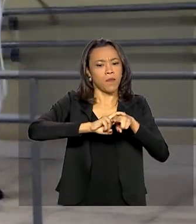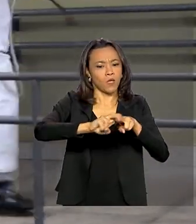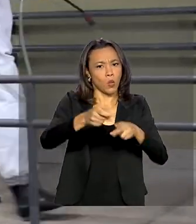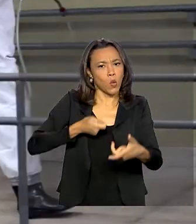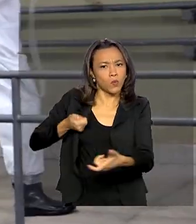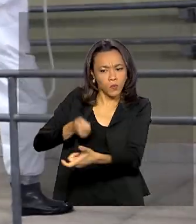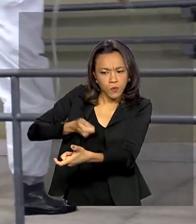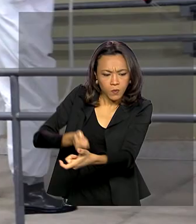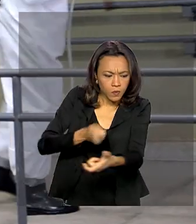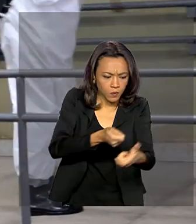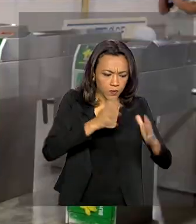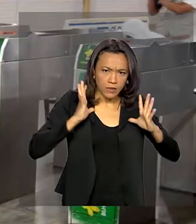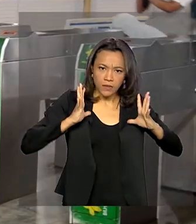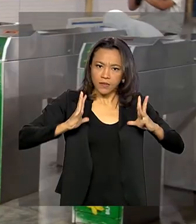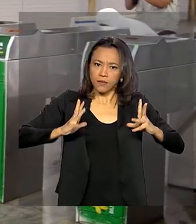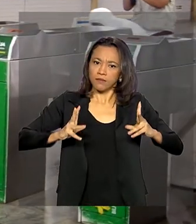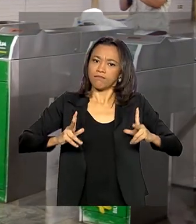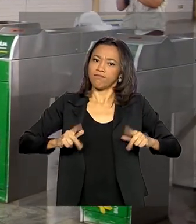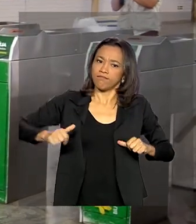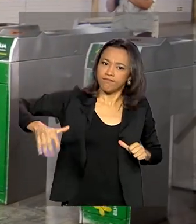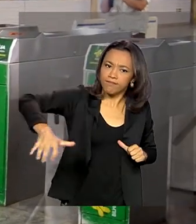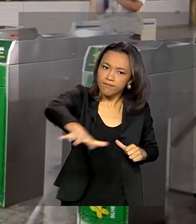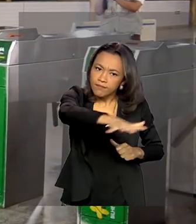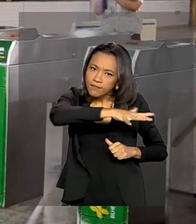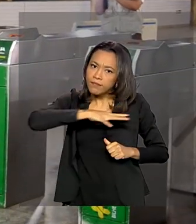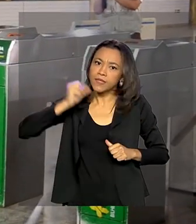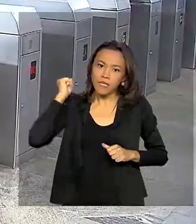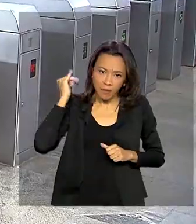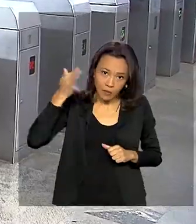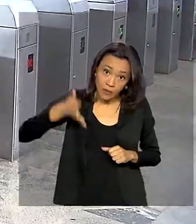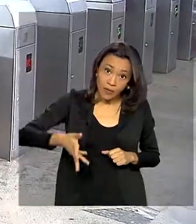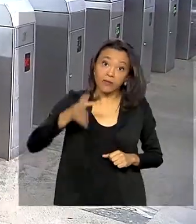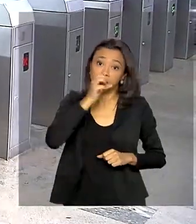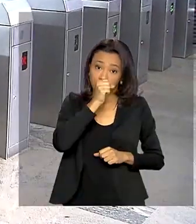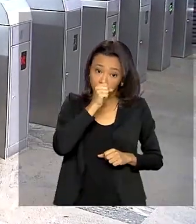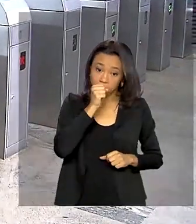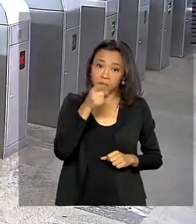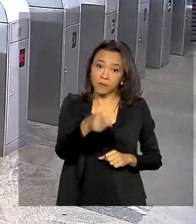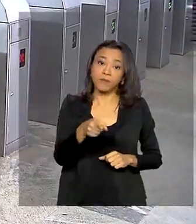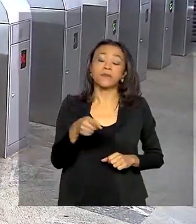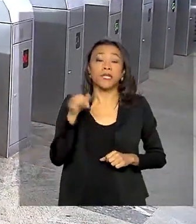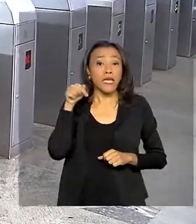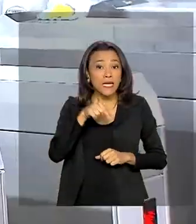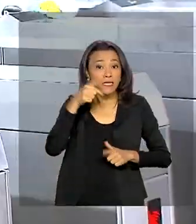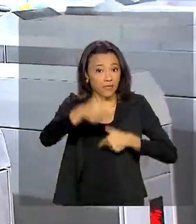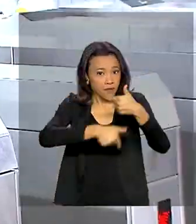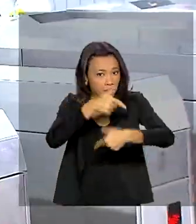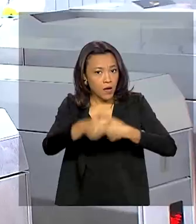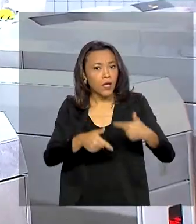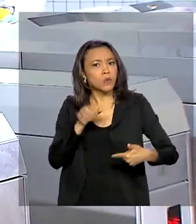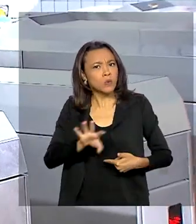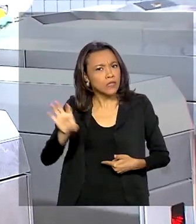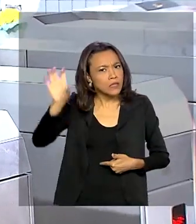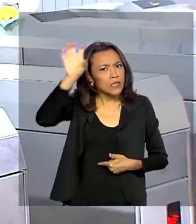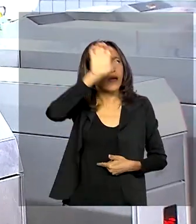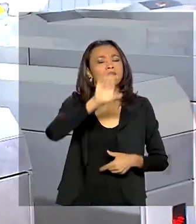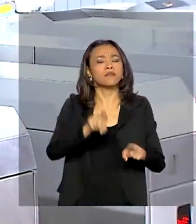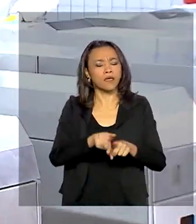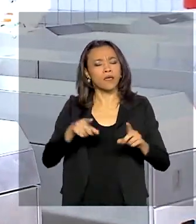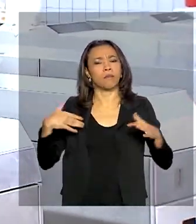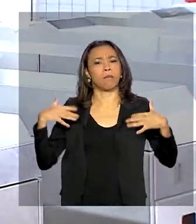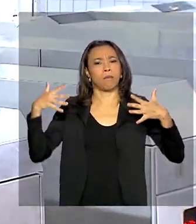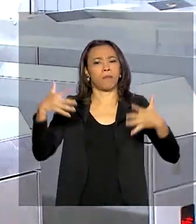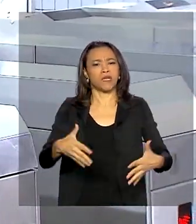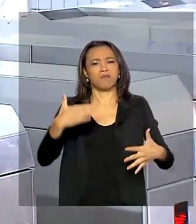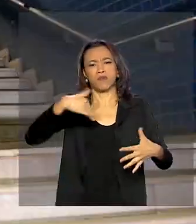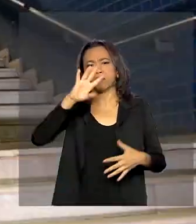passou por procedimentos de descontaminação na madrugada de sábado. A operação nos estados envolve a participação de mais